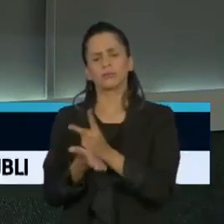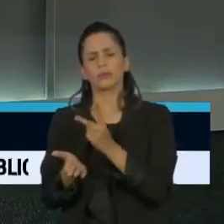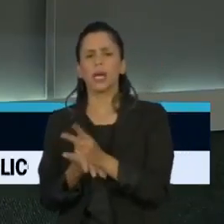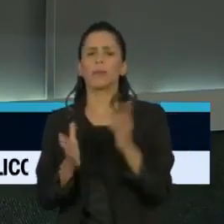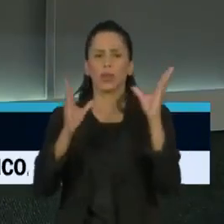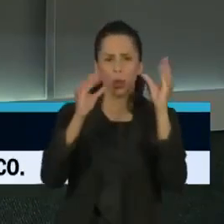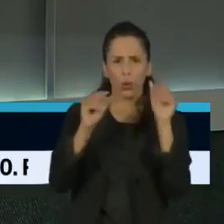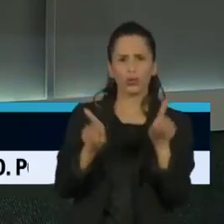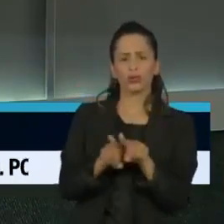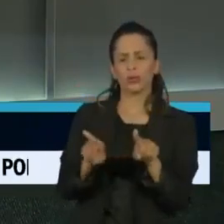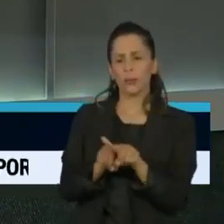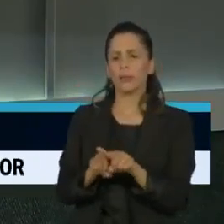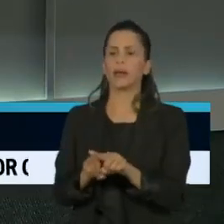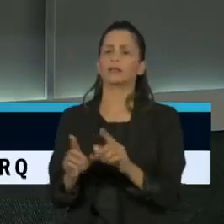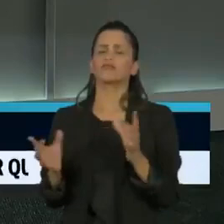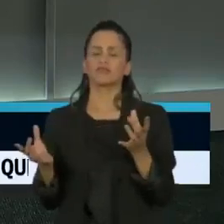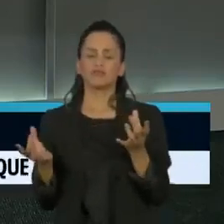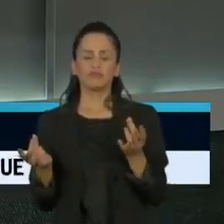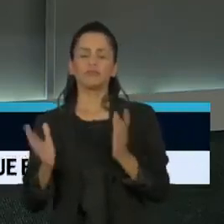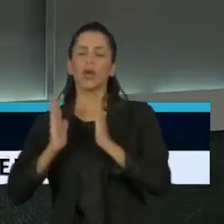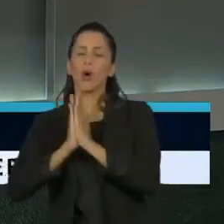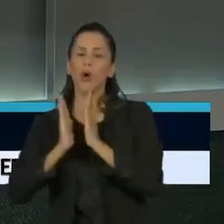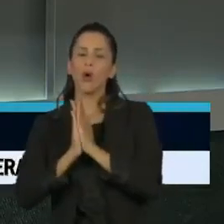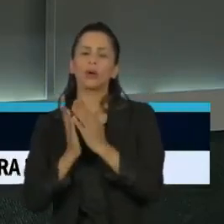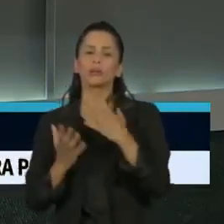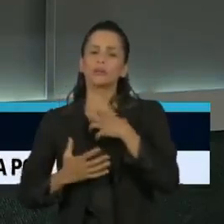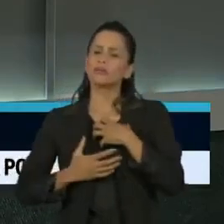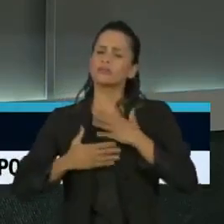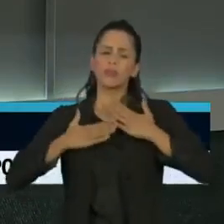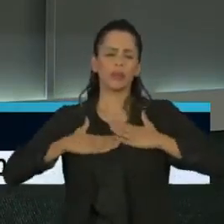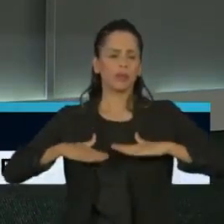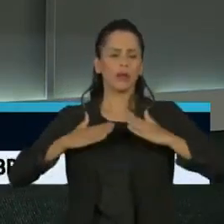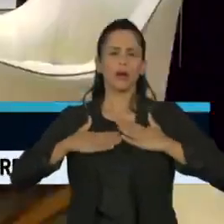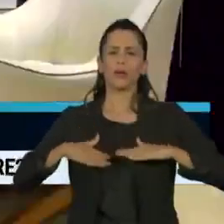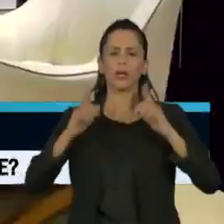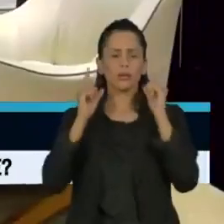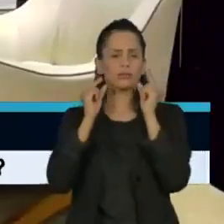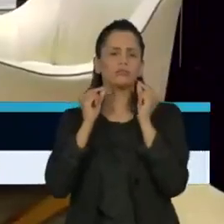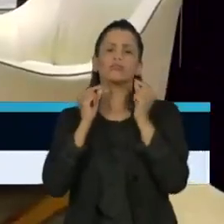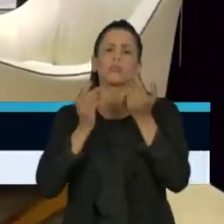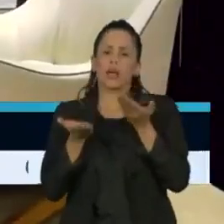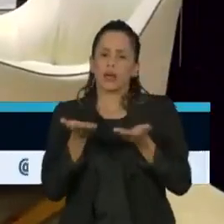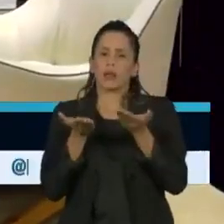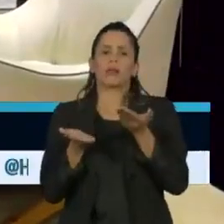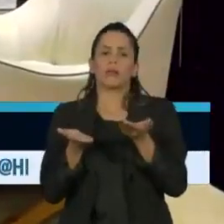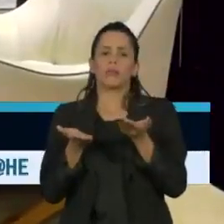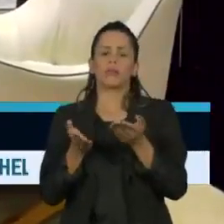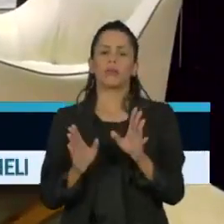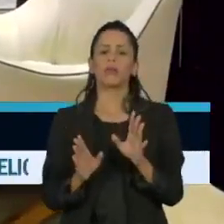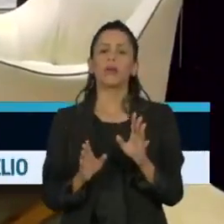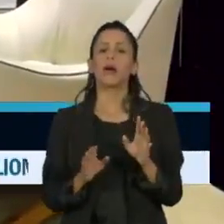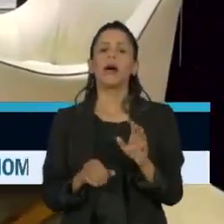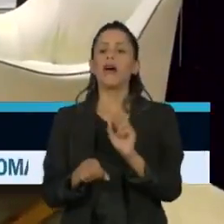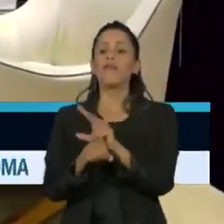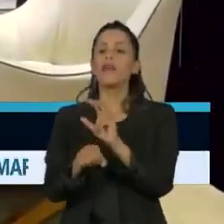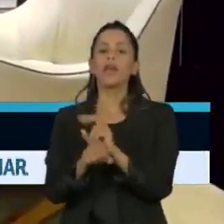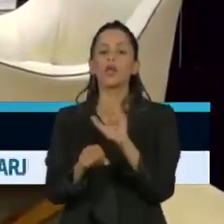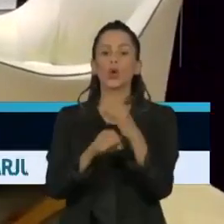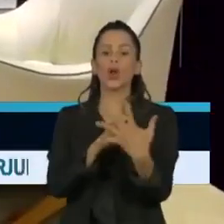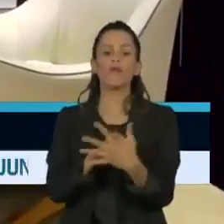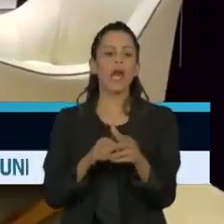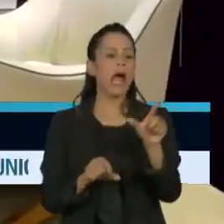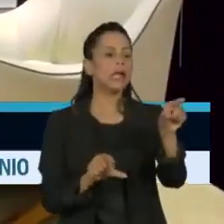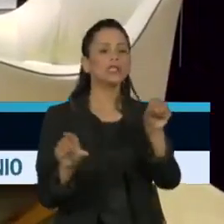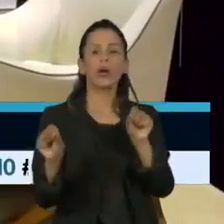meditação, isso me dá muita tranquilidade, muito equilíbrio para enfrentar as notícias. O vírus não escolhe a sua vítima, mais uma